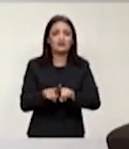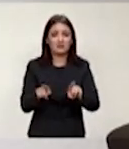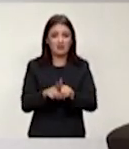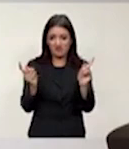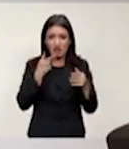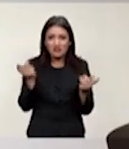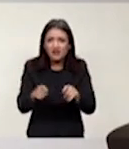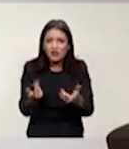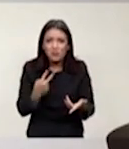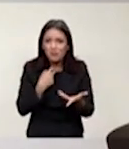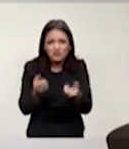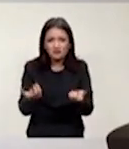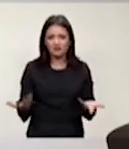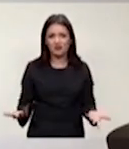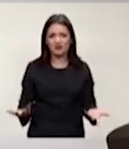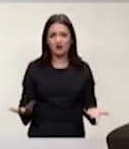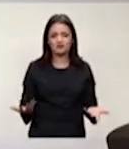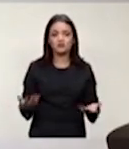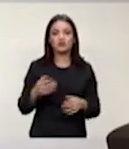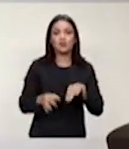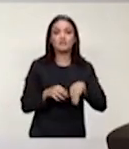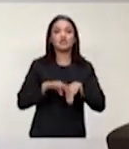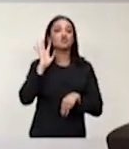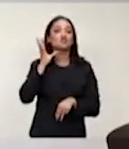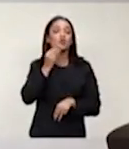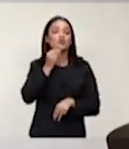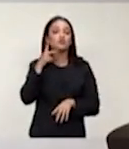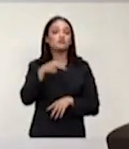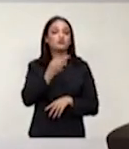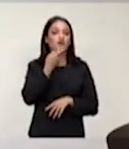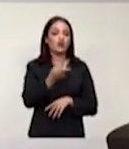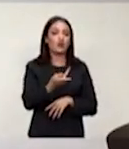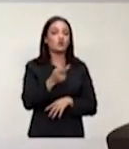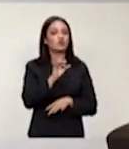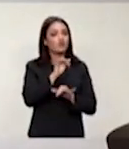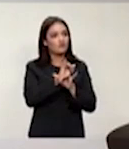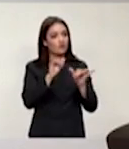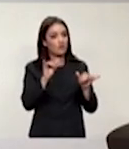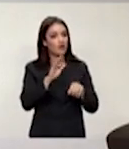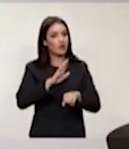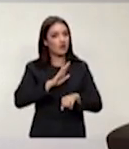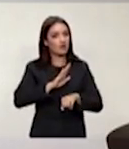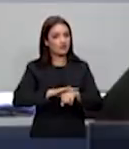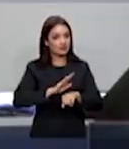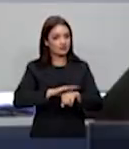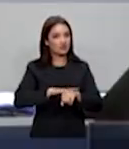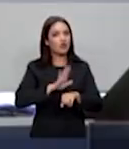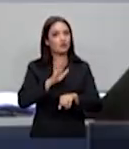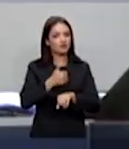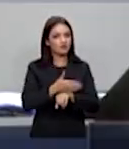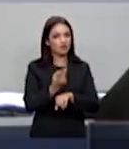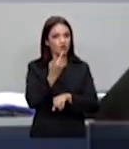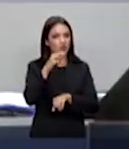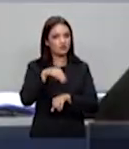e aí eu faço depois. Doutor Dessio, só para informar que já passaram dois